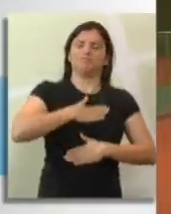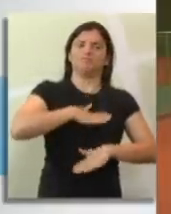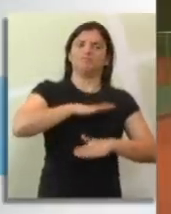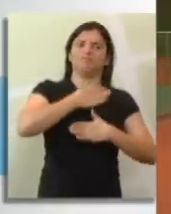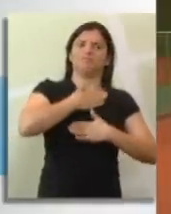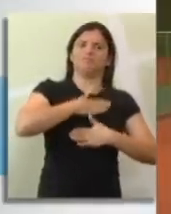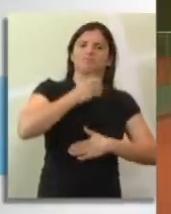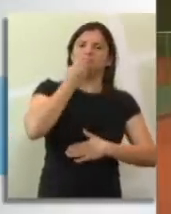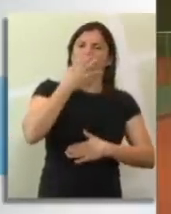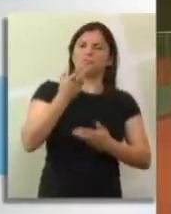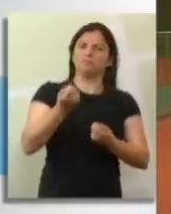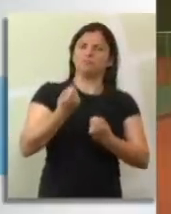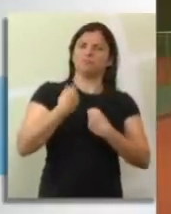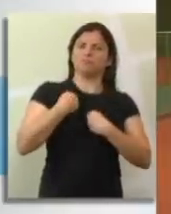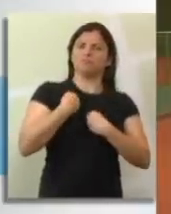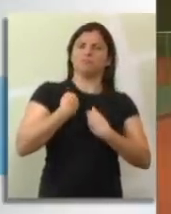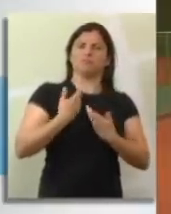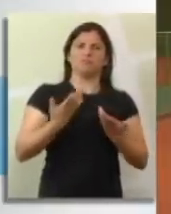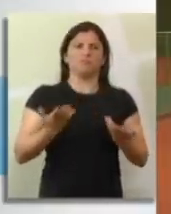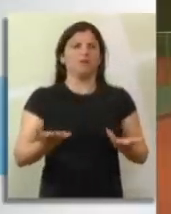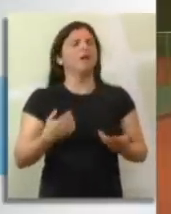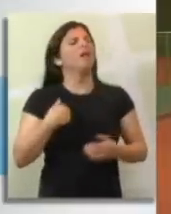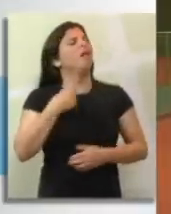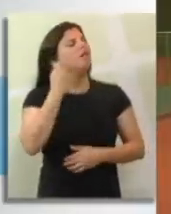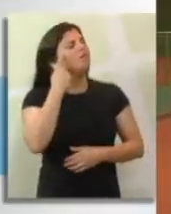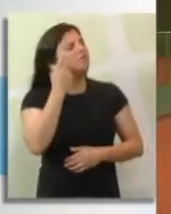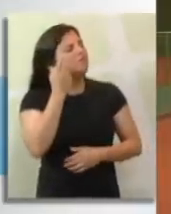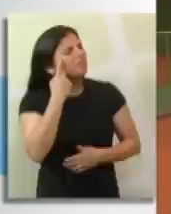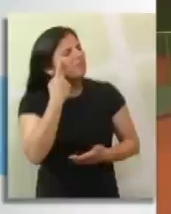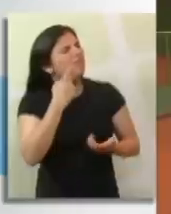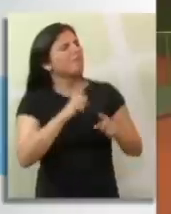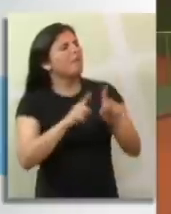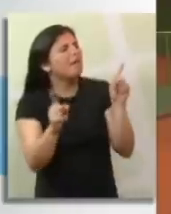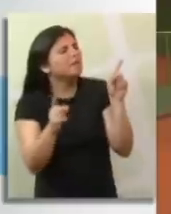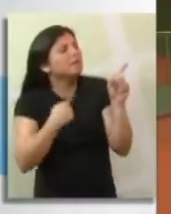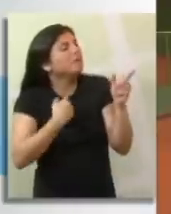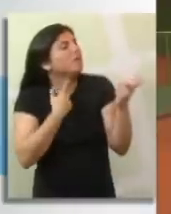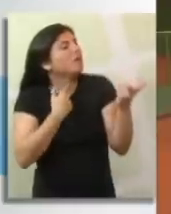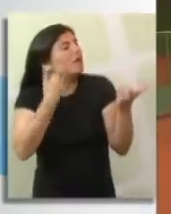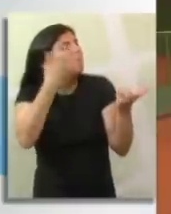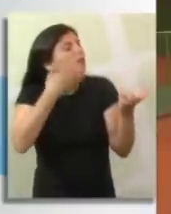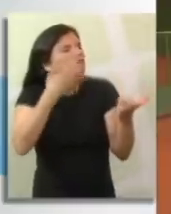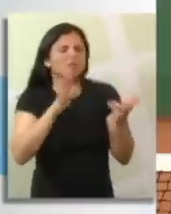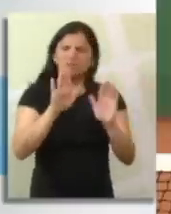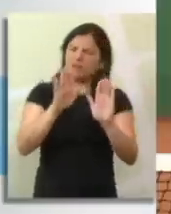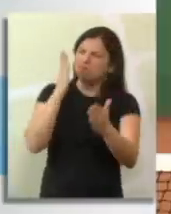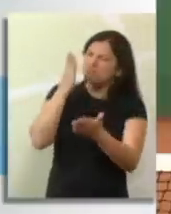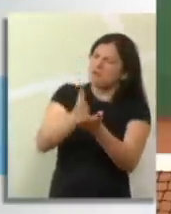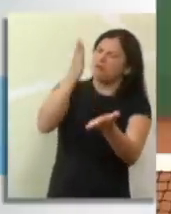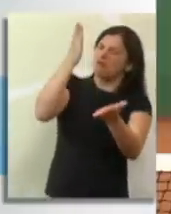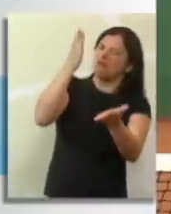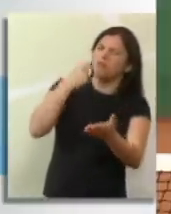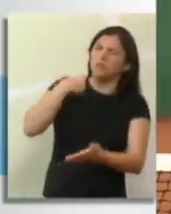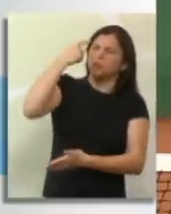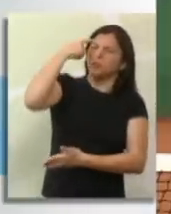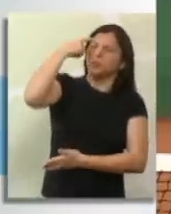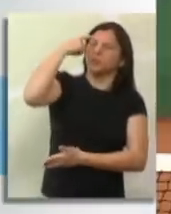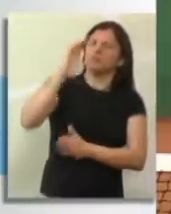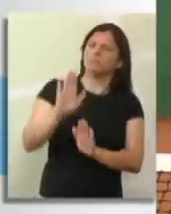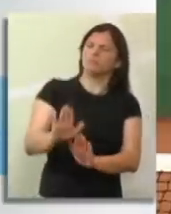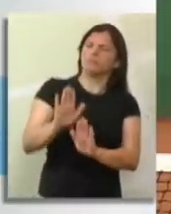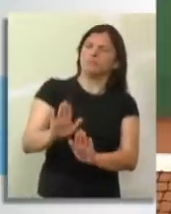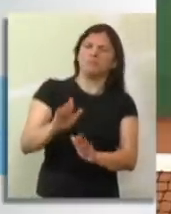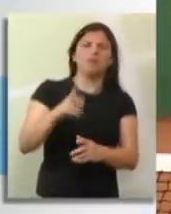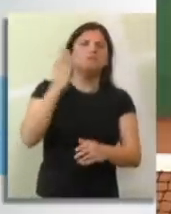pesado assim, né? Ah, Alice, a gente vai acabar com esse seu vício, viu? Você sabe por que nós te trouxemos aqui? Eu sei. Pra pirar a minha